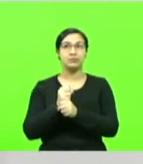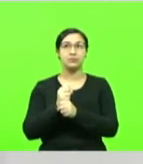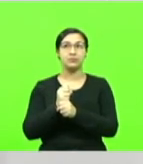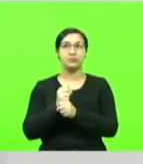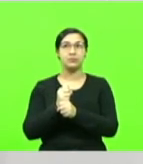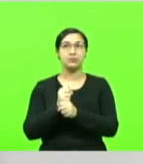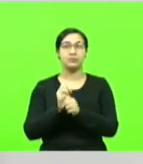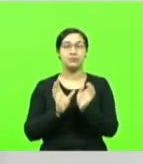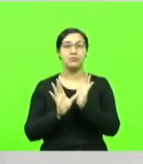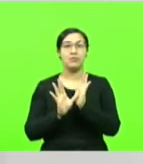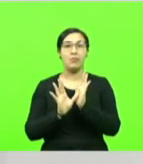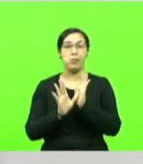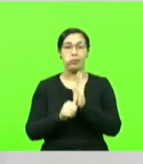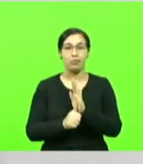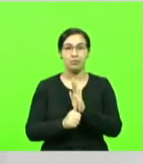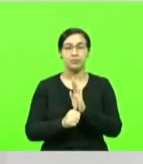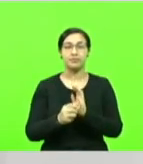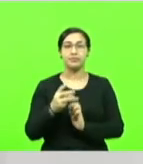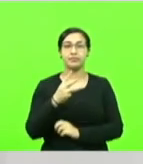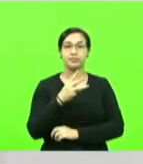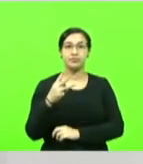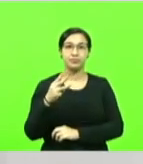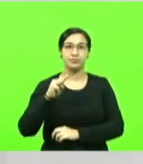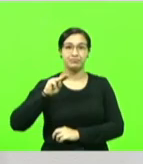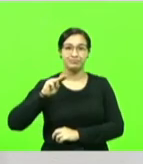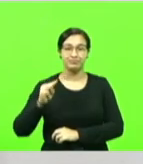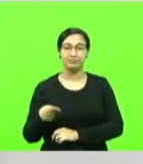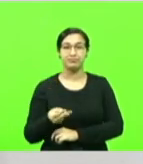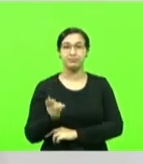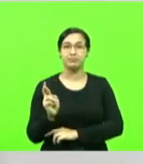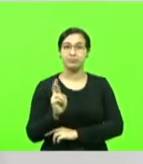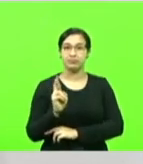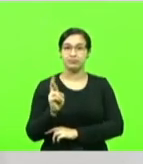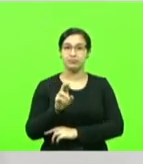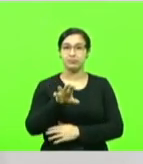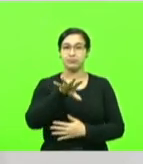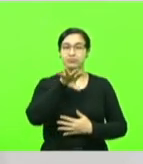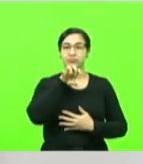roubo dos 33 milhões de reais dos respiradores.